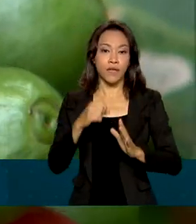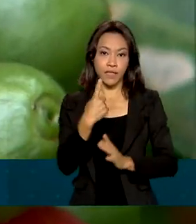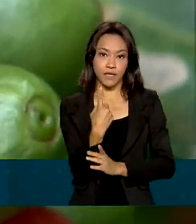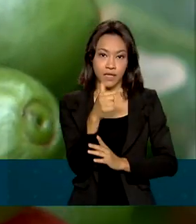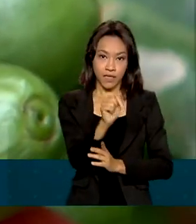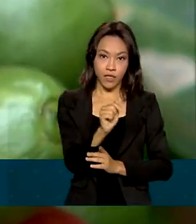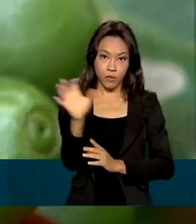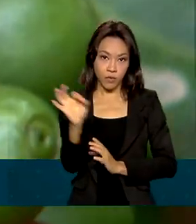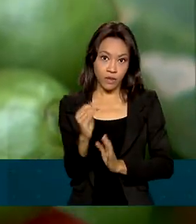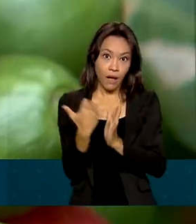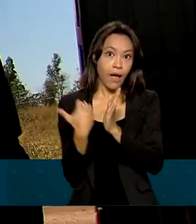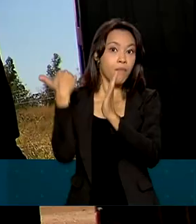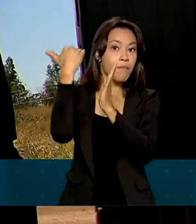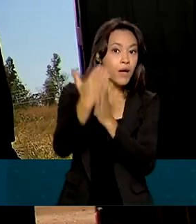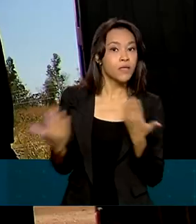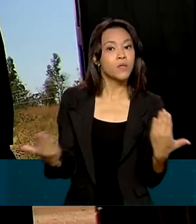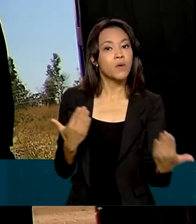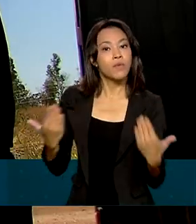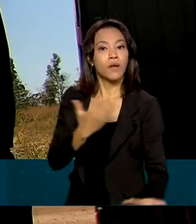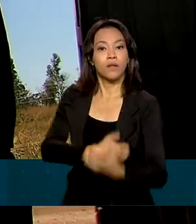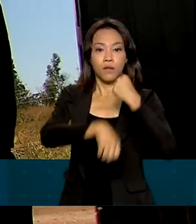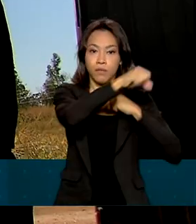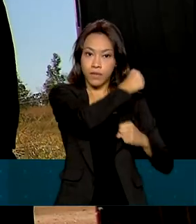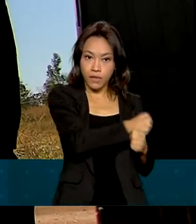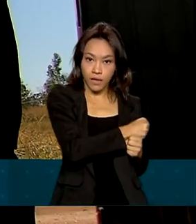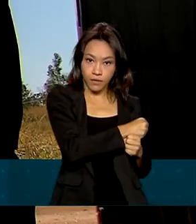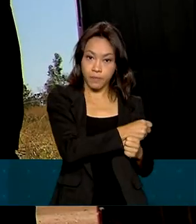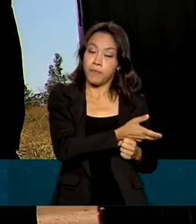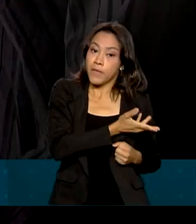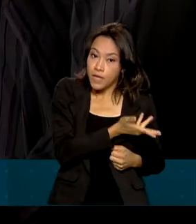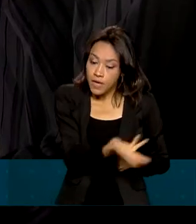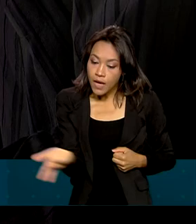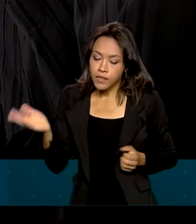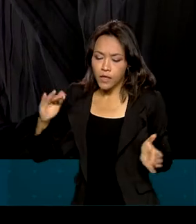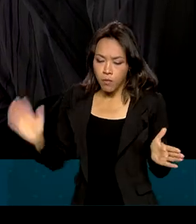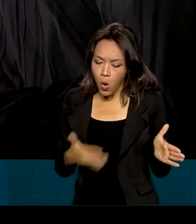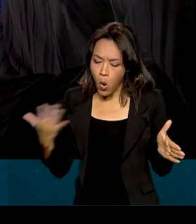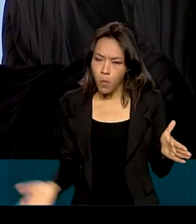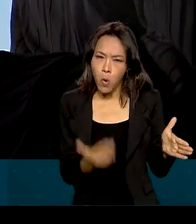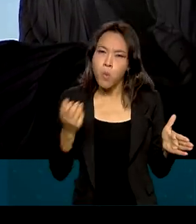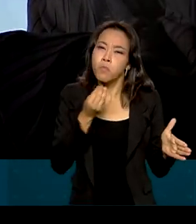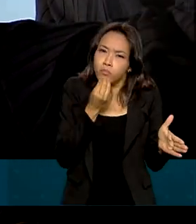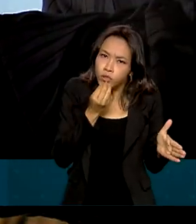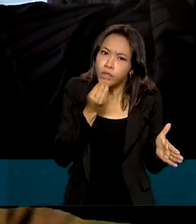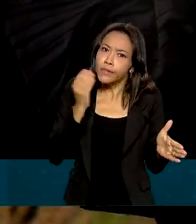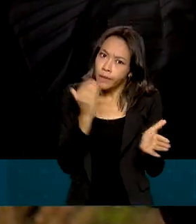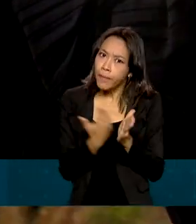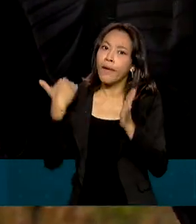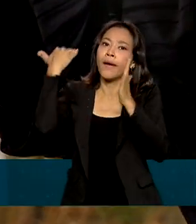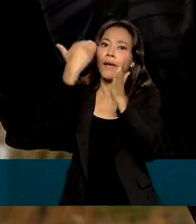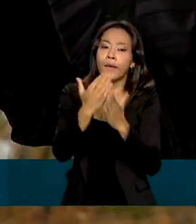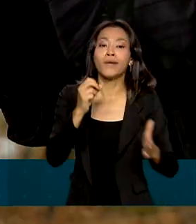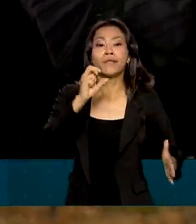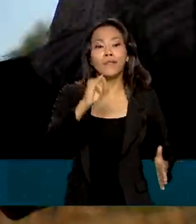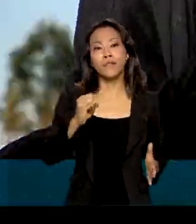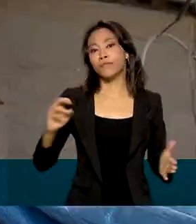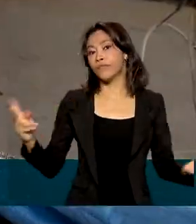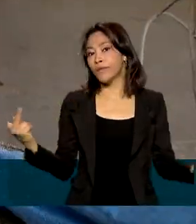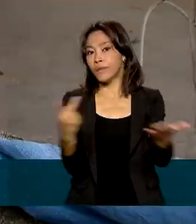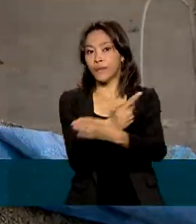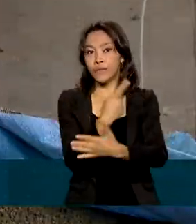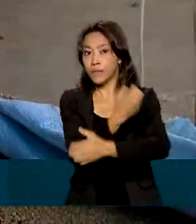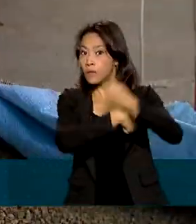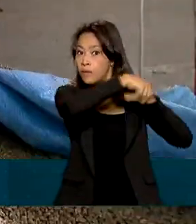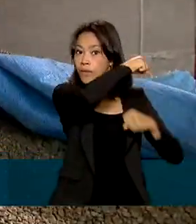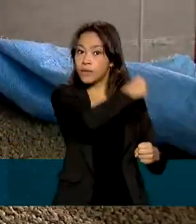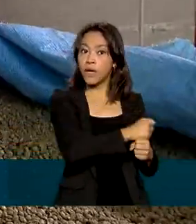mais na comparação com o ano passado. E o potencial produtivo poderia ser maior se a cultura não tivesse sofrido no ano